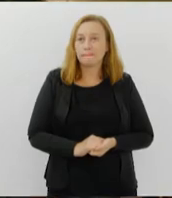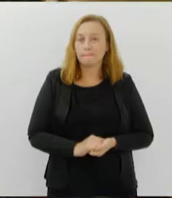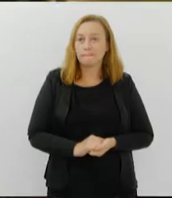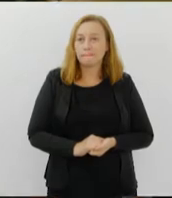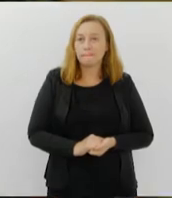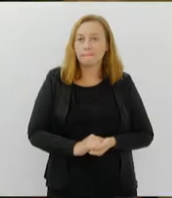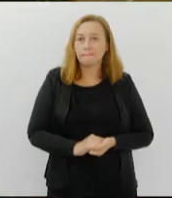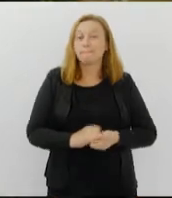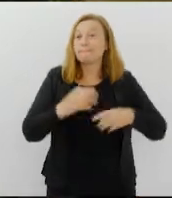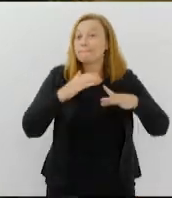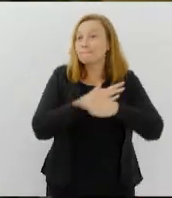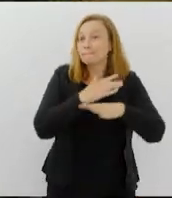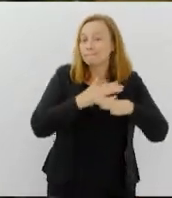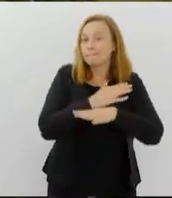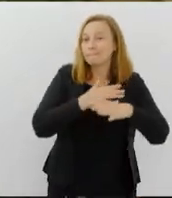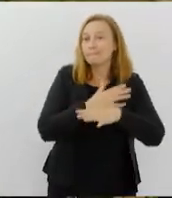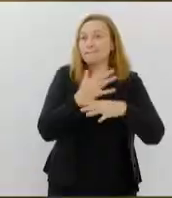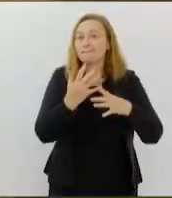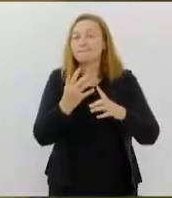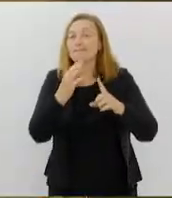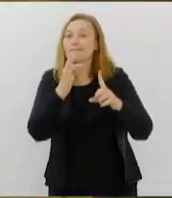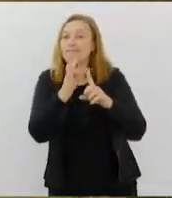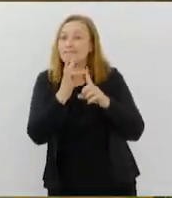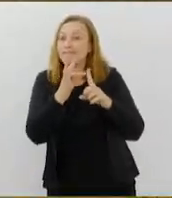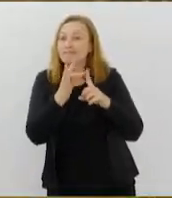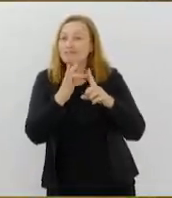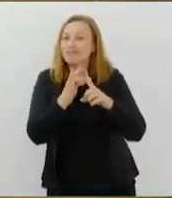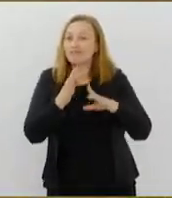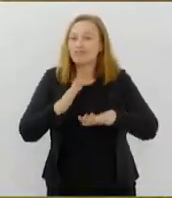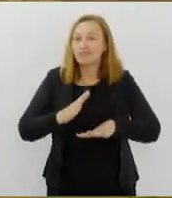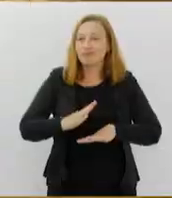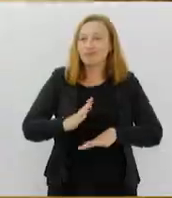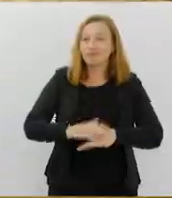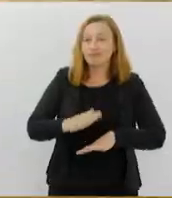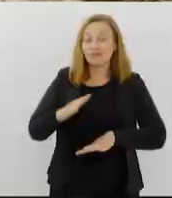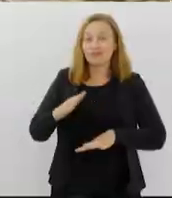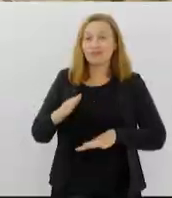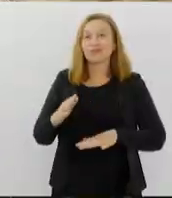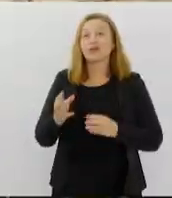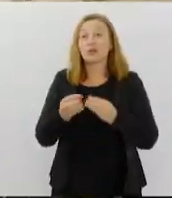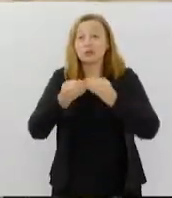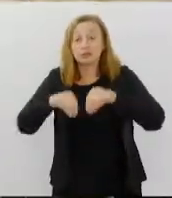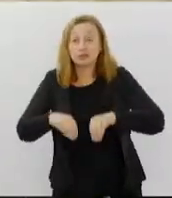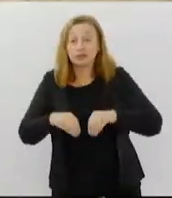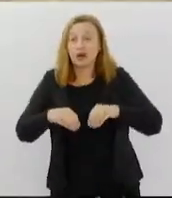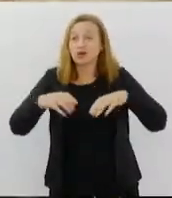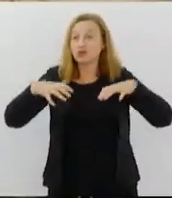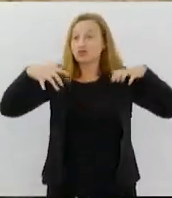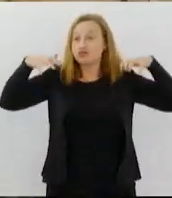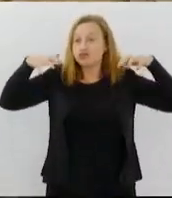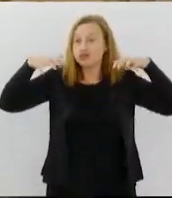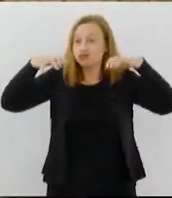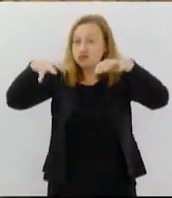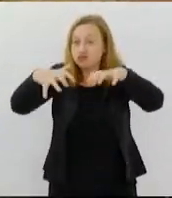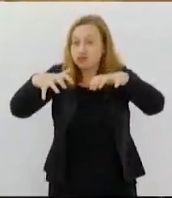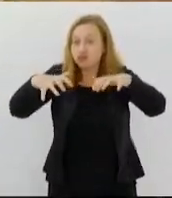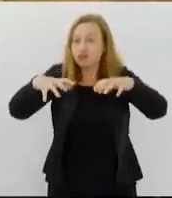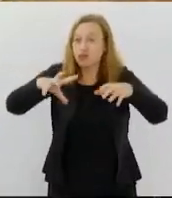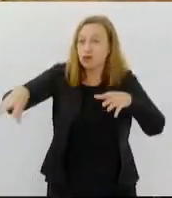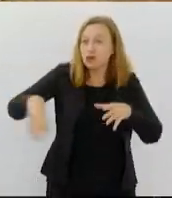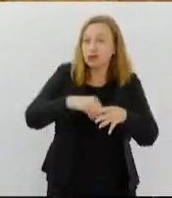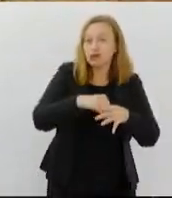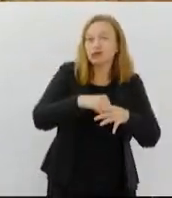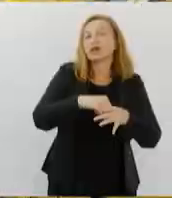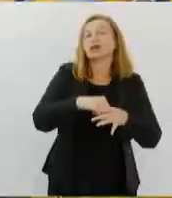A cidade de Teresópolis, uma das mais afetadas na Serra Fluminense pela tragédia das chuvas, foi incluída no programa